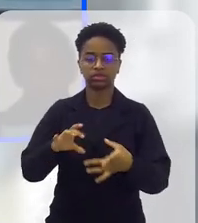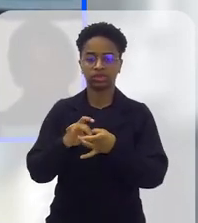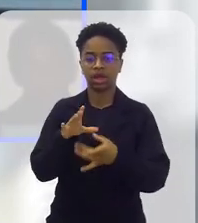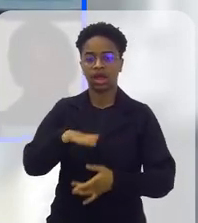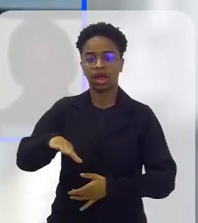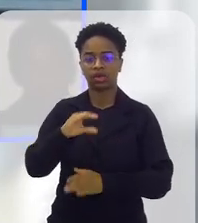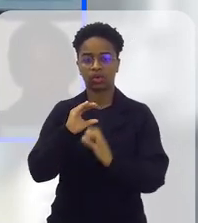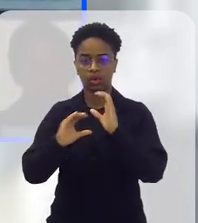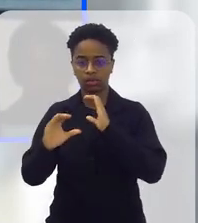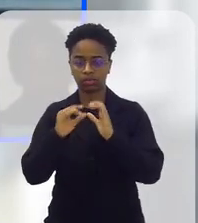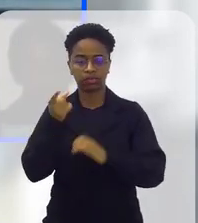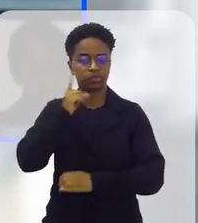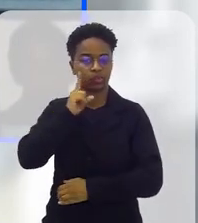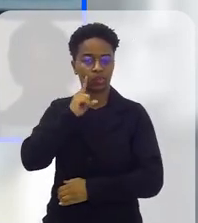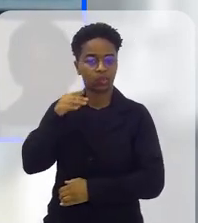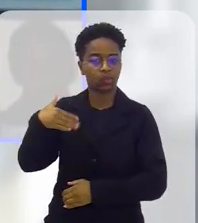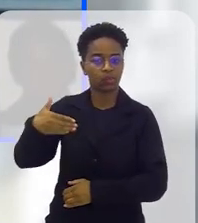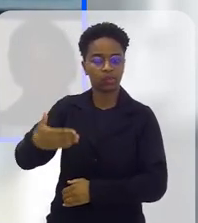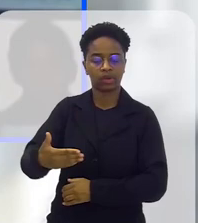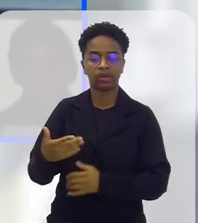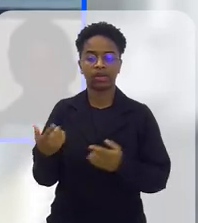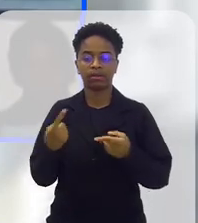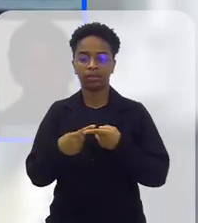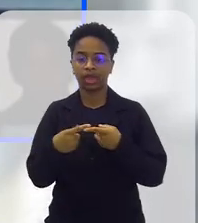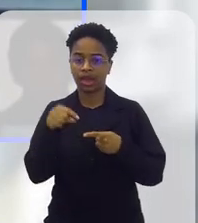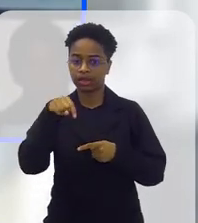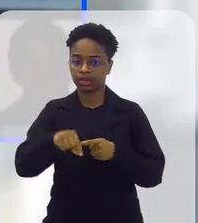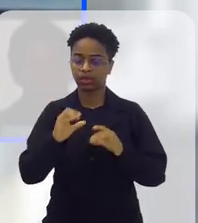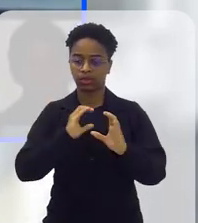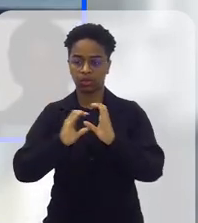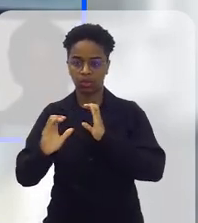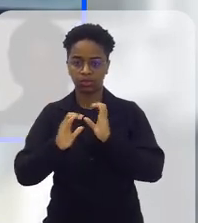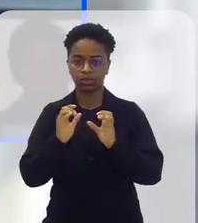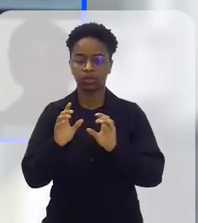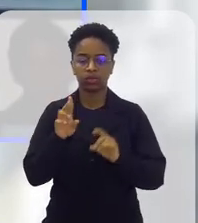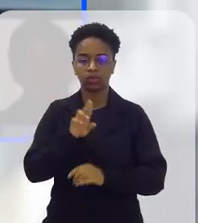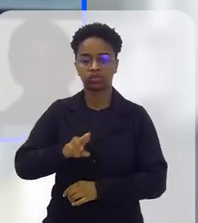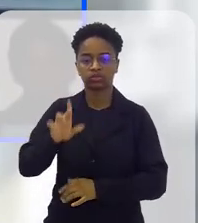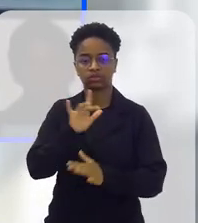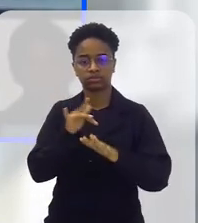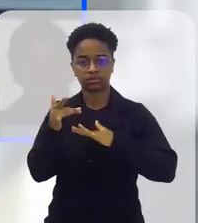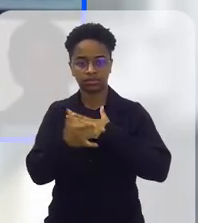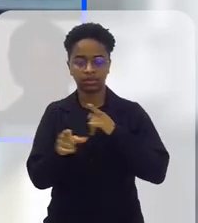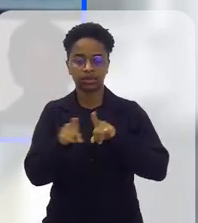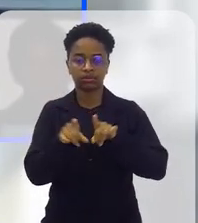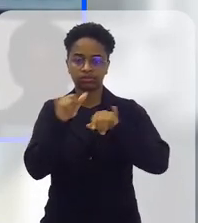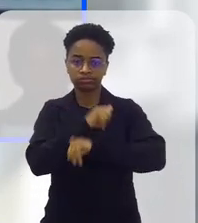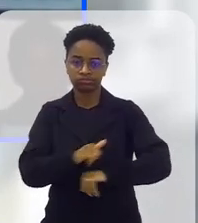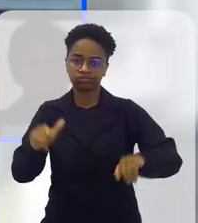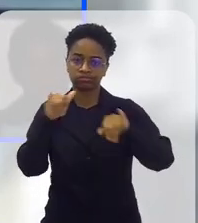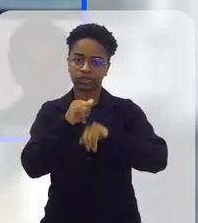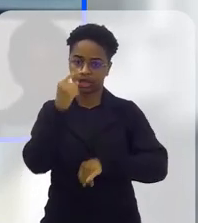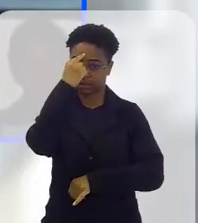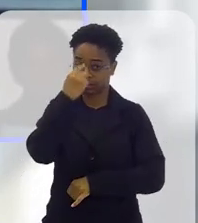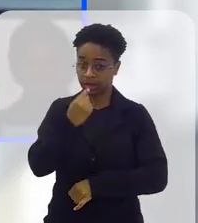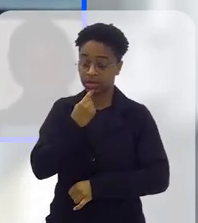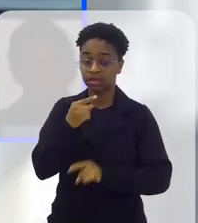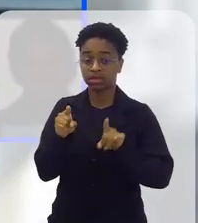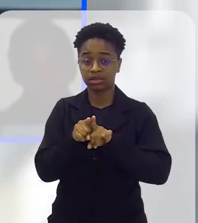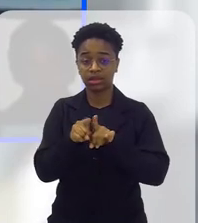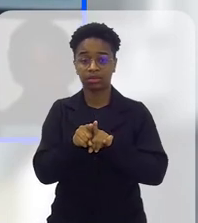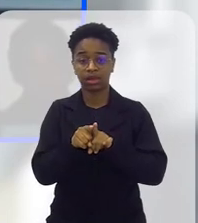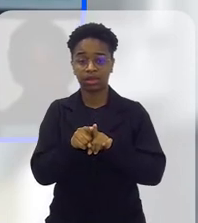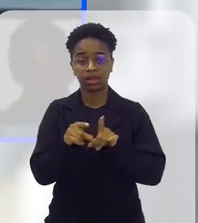com os meios de comunicação. Diariamente, aqui, a nossa comunicação, através de todas as redes sociais, publica a imagem.